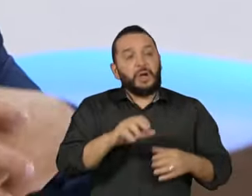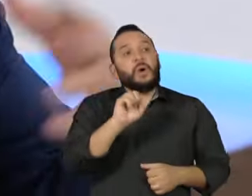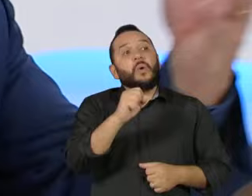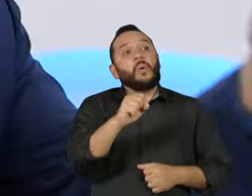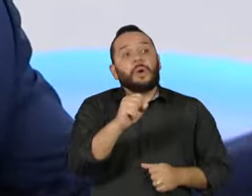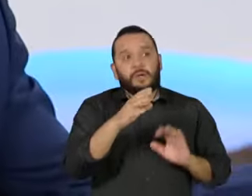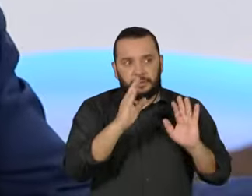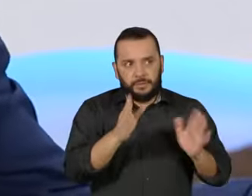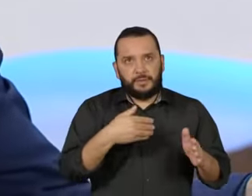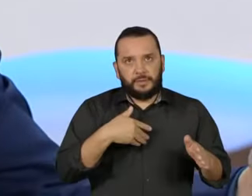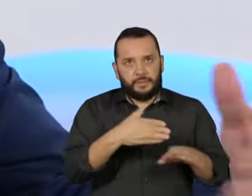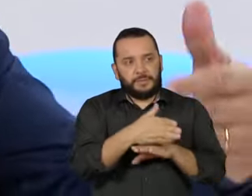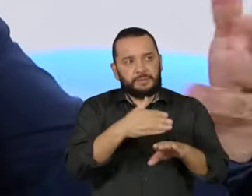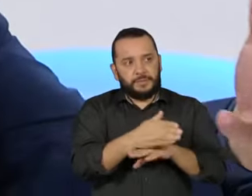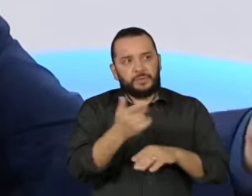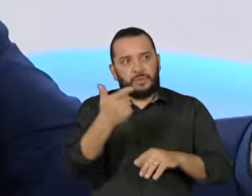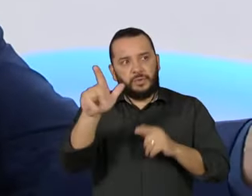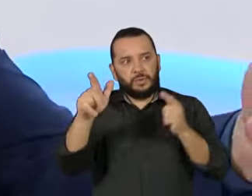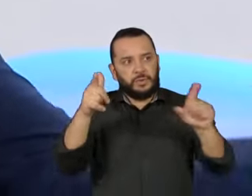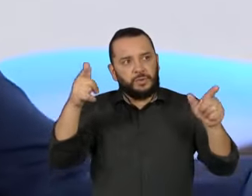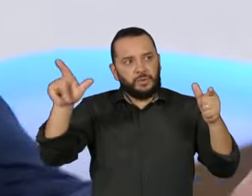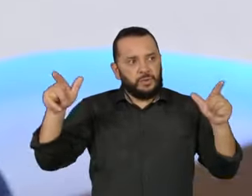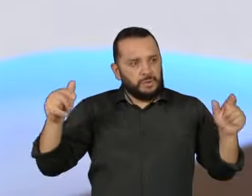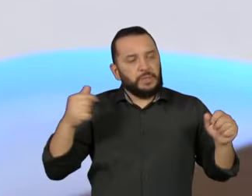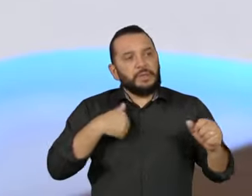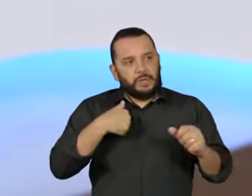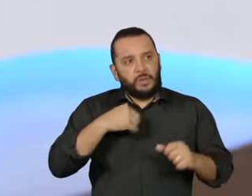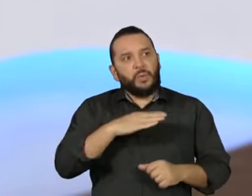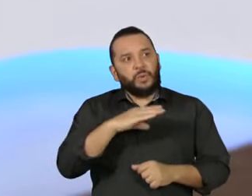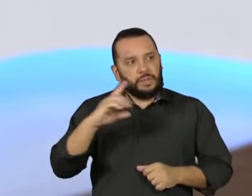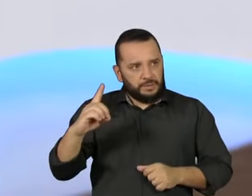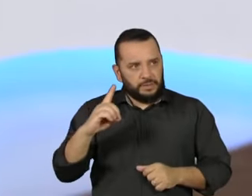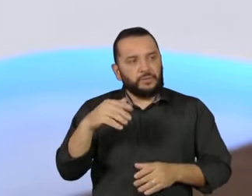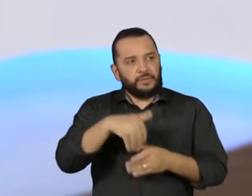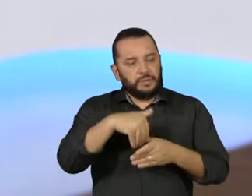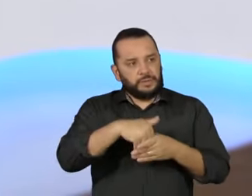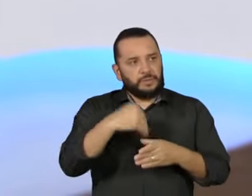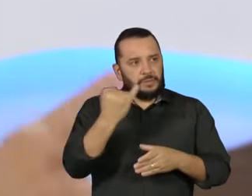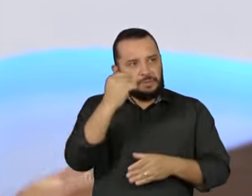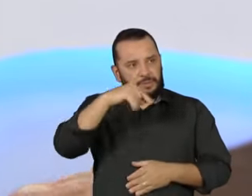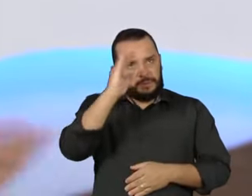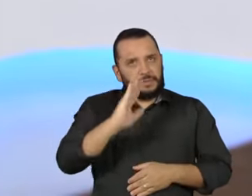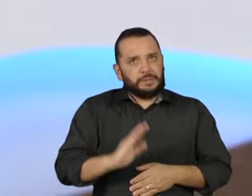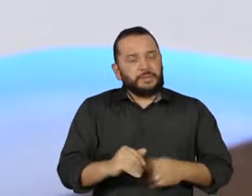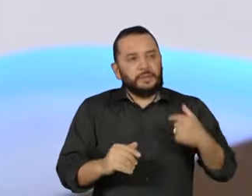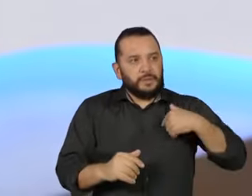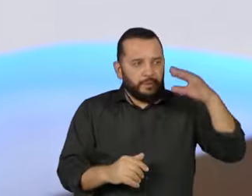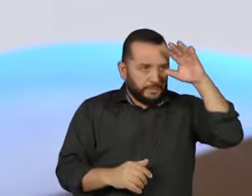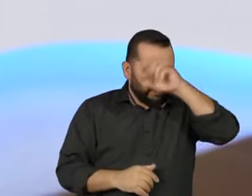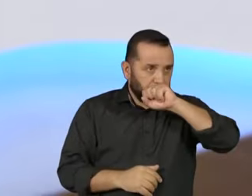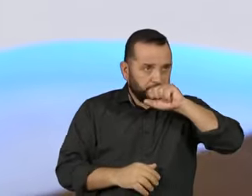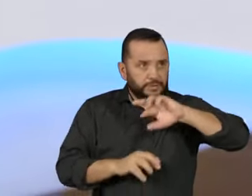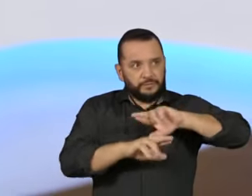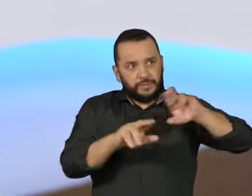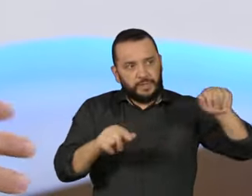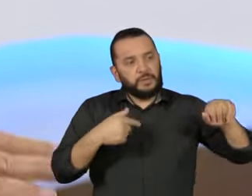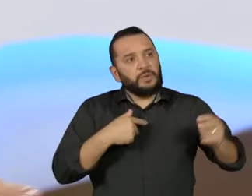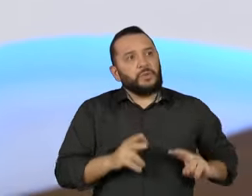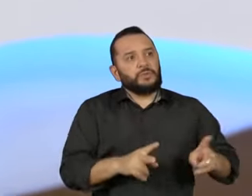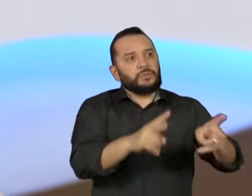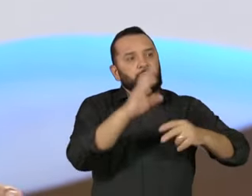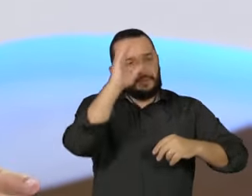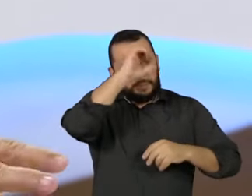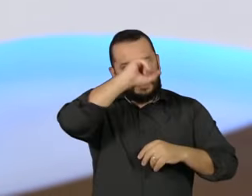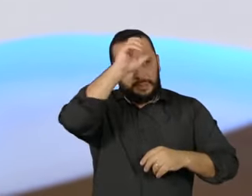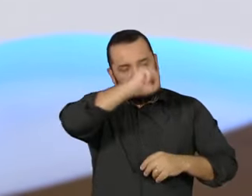Participei de muitas outras eleições, coordenando eleições importantes no país. Aprendi muito e continuo aprendendo. Até